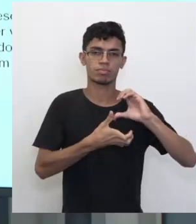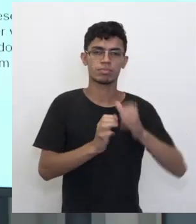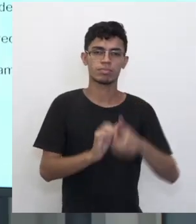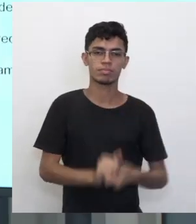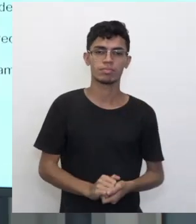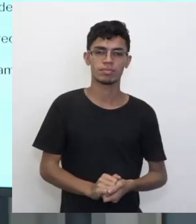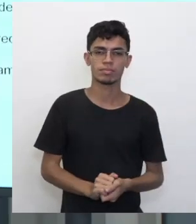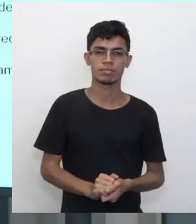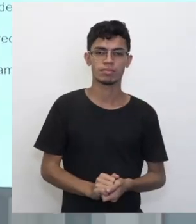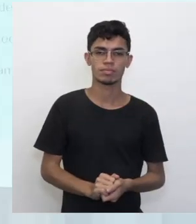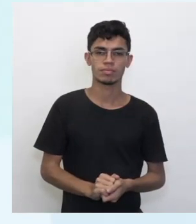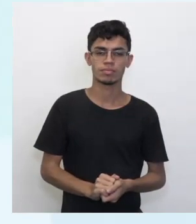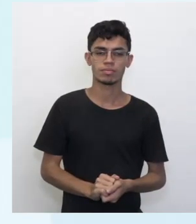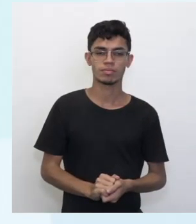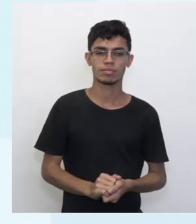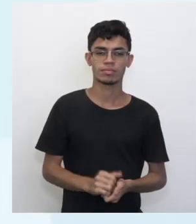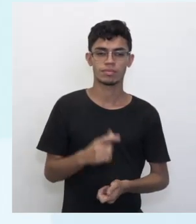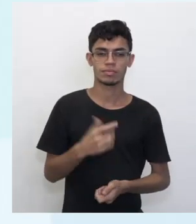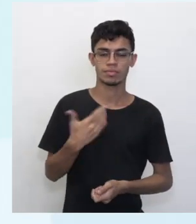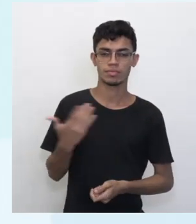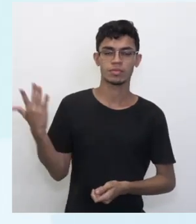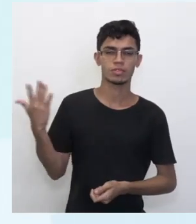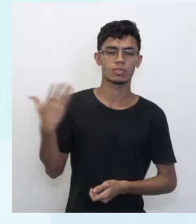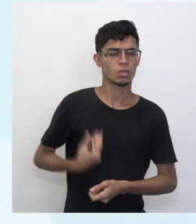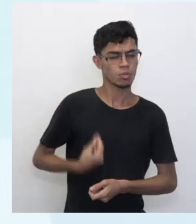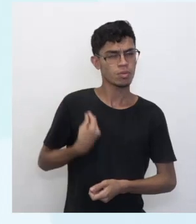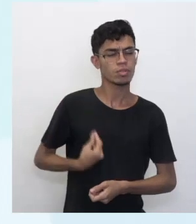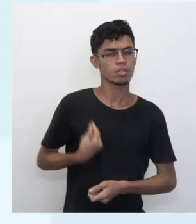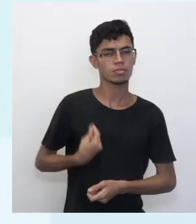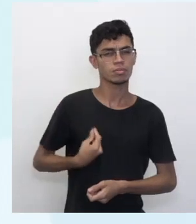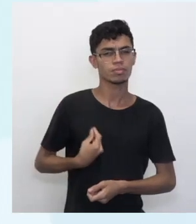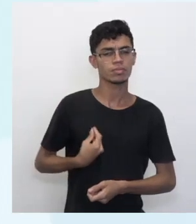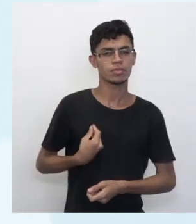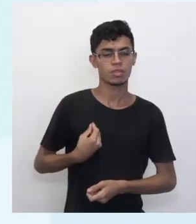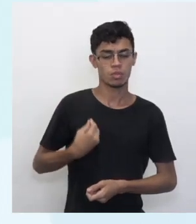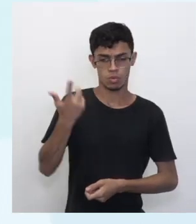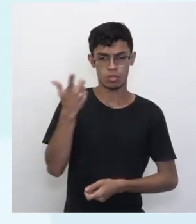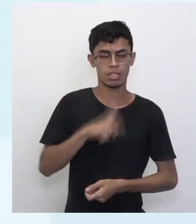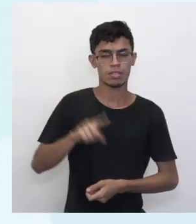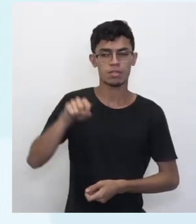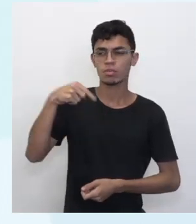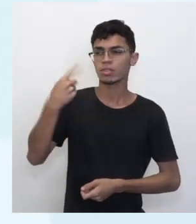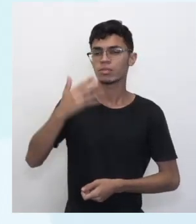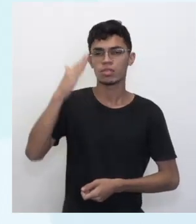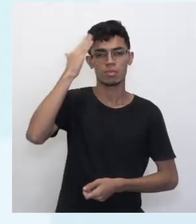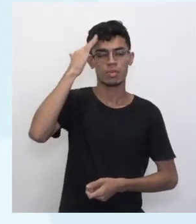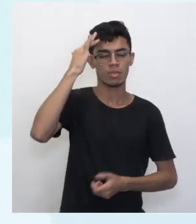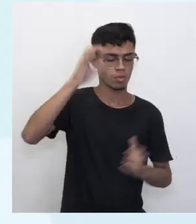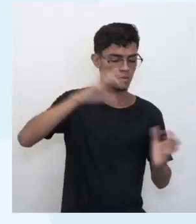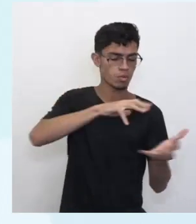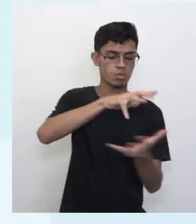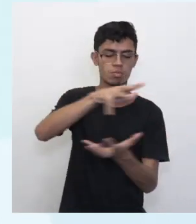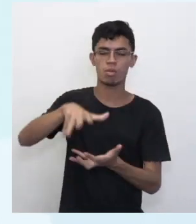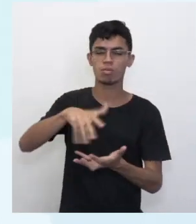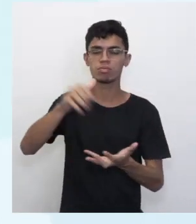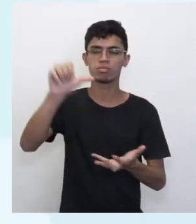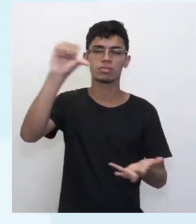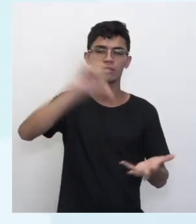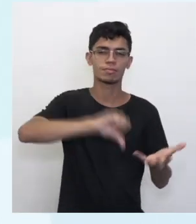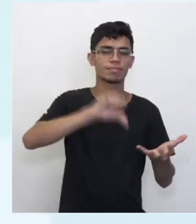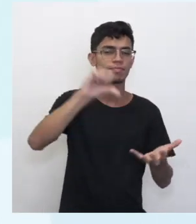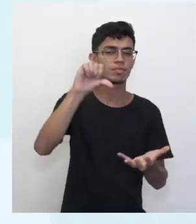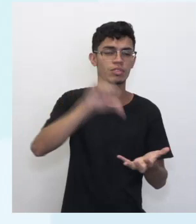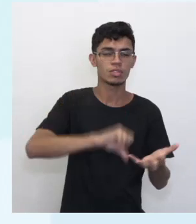É, tem mais. Finalzinho aí, Dá pra viver? Mesmo depois de descobrir que o mundo ficou mal, é só não